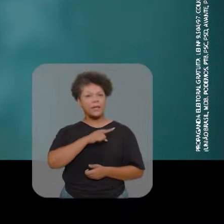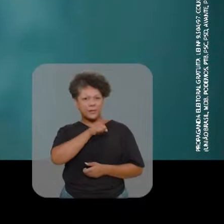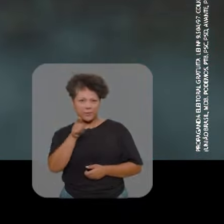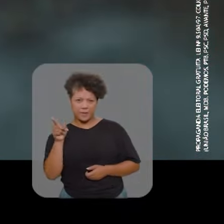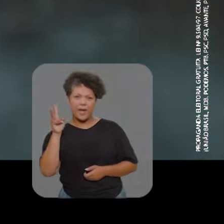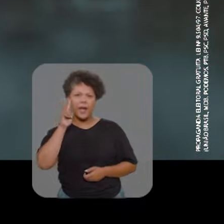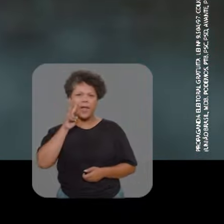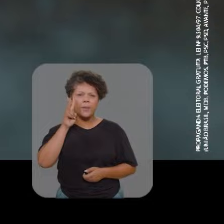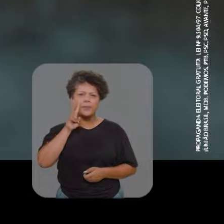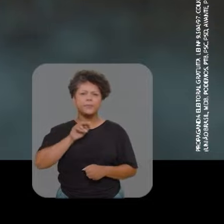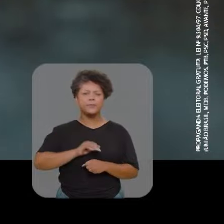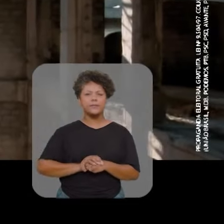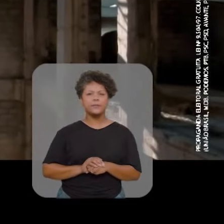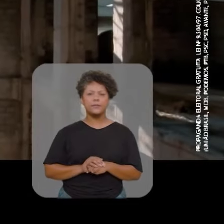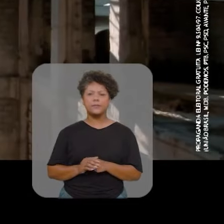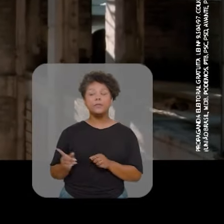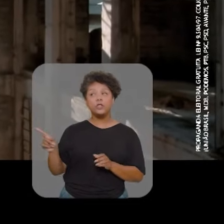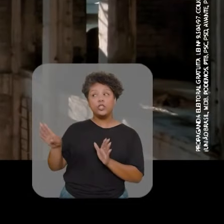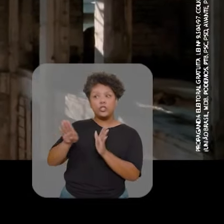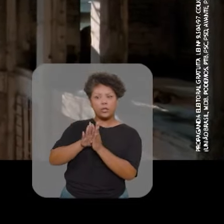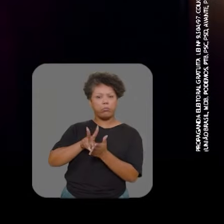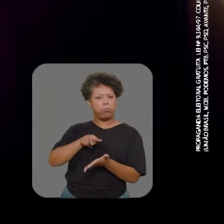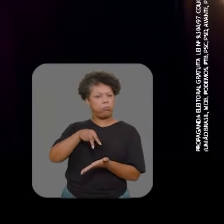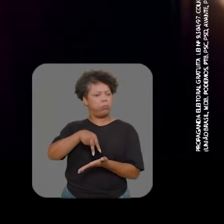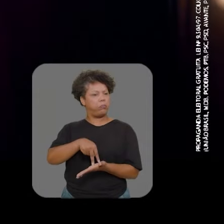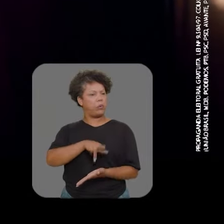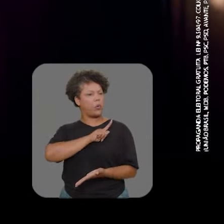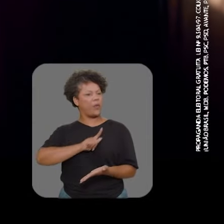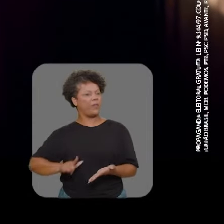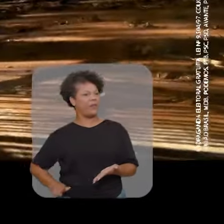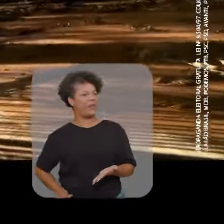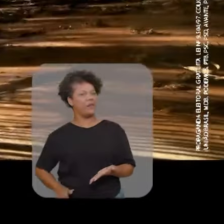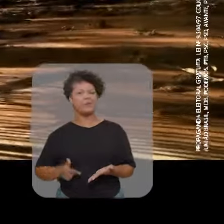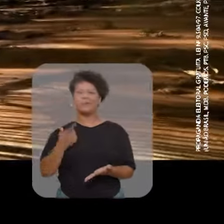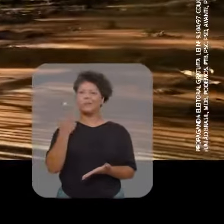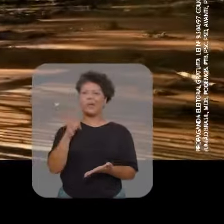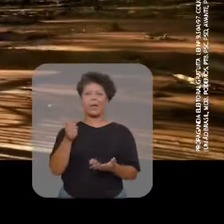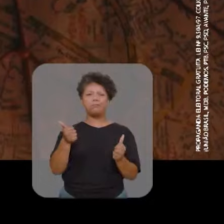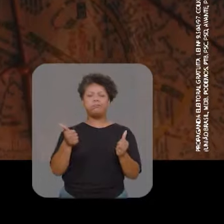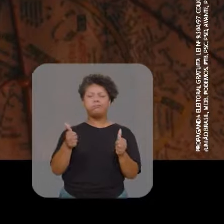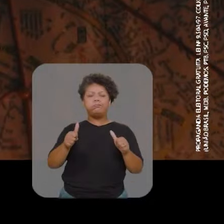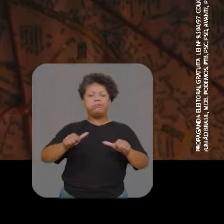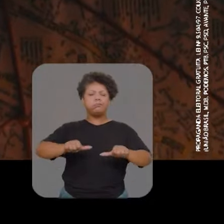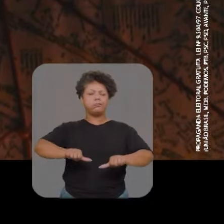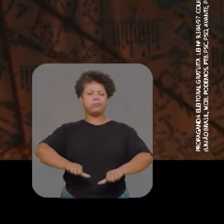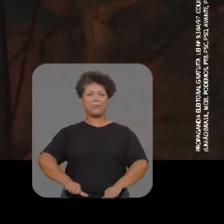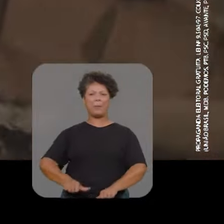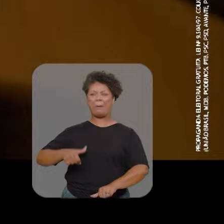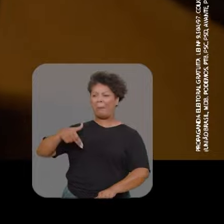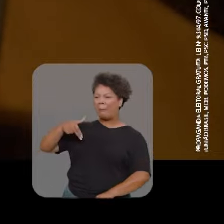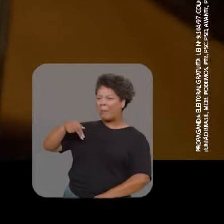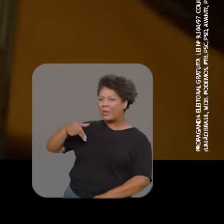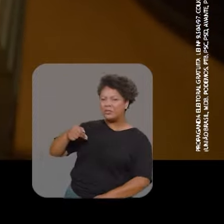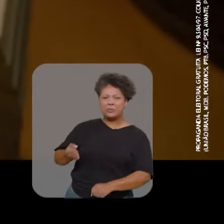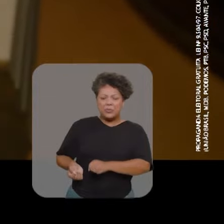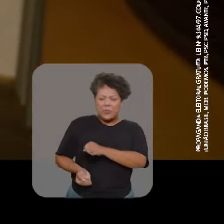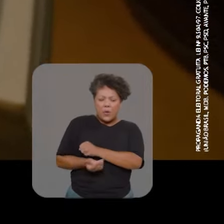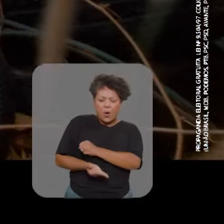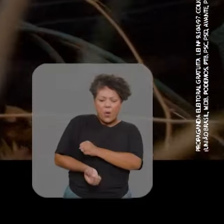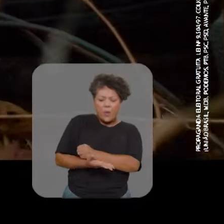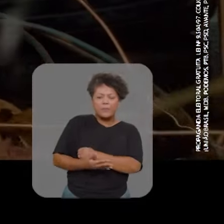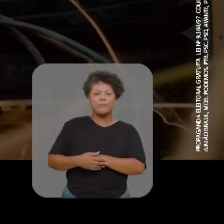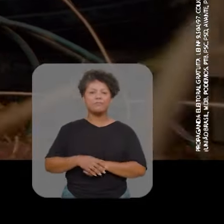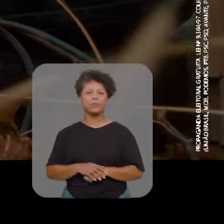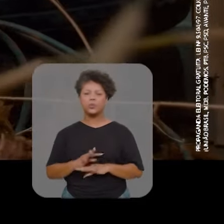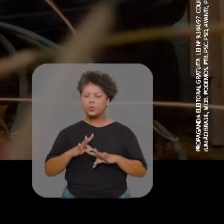Vocês lembram? Quando assumiu o governo, Goiás estava quebrado. Entregue aos bandidos e à corrupção.